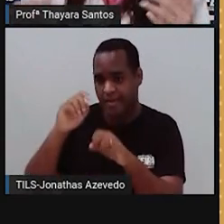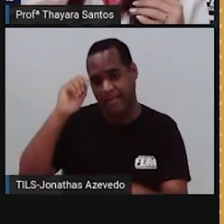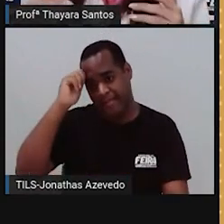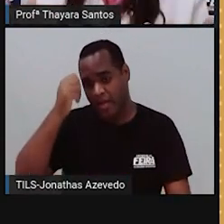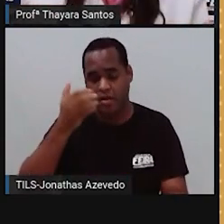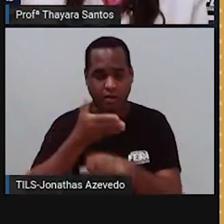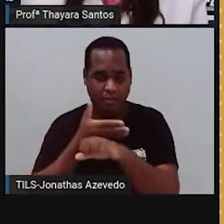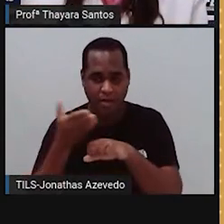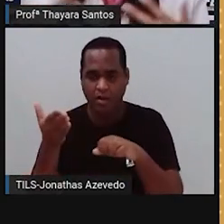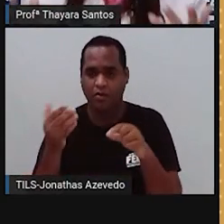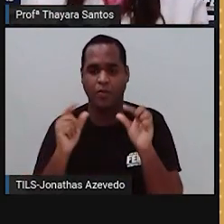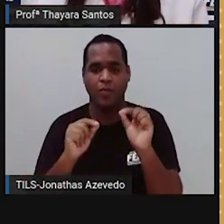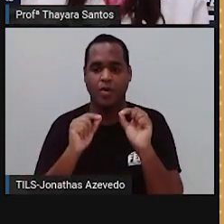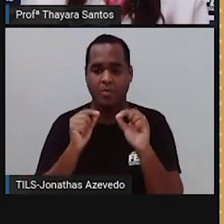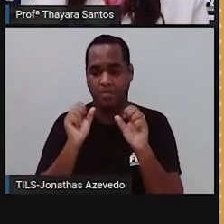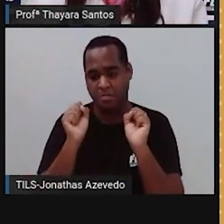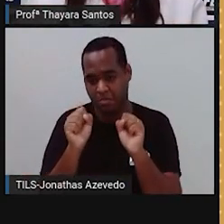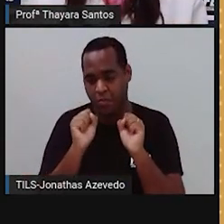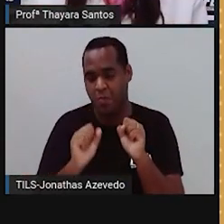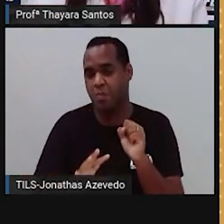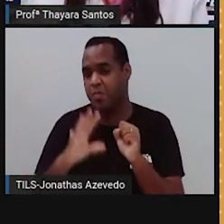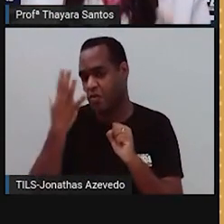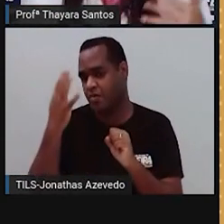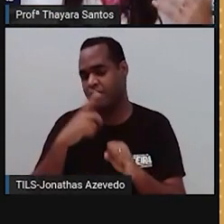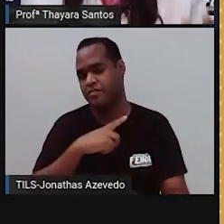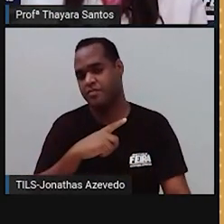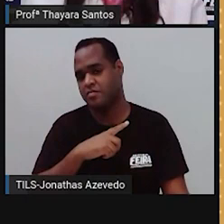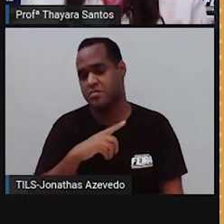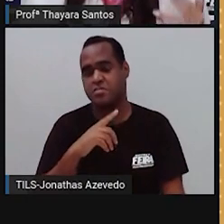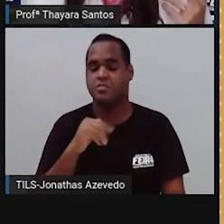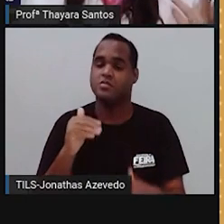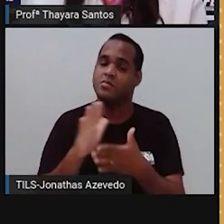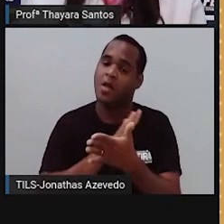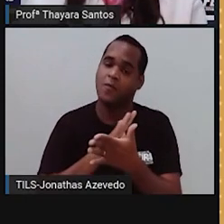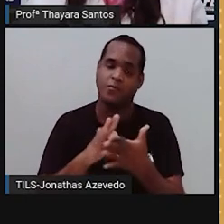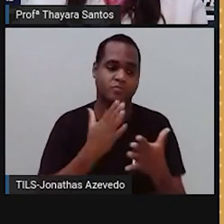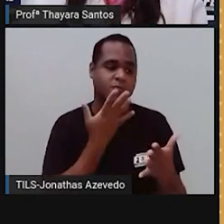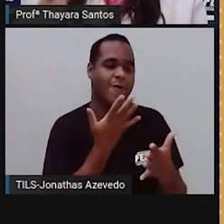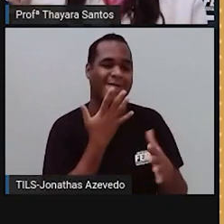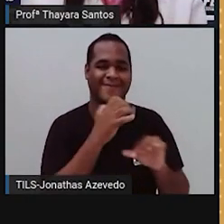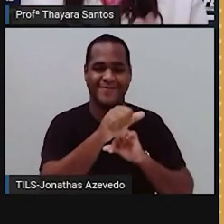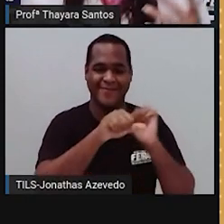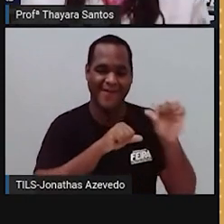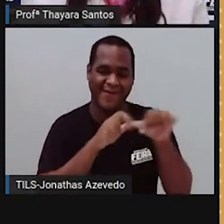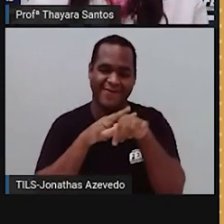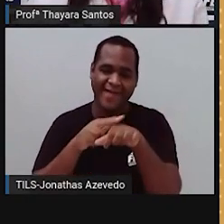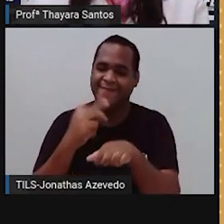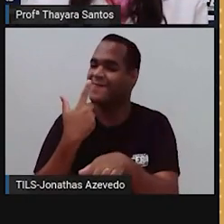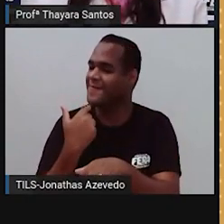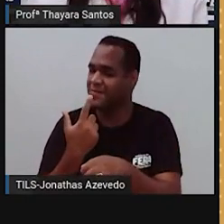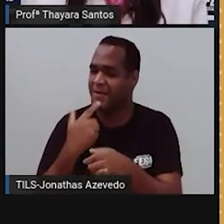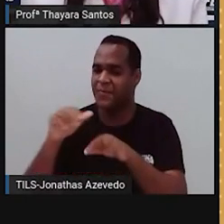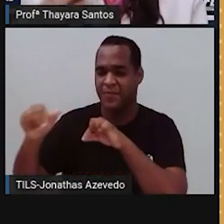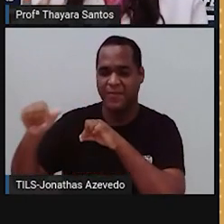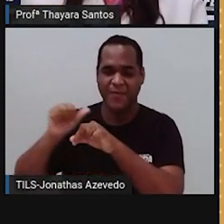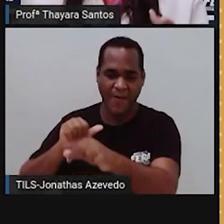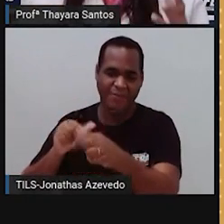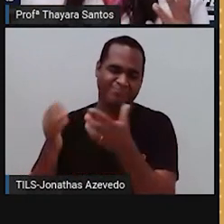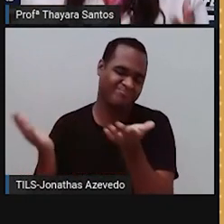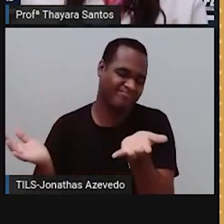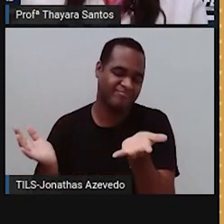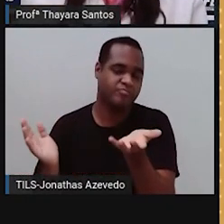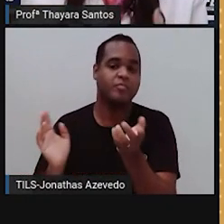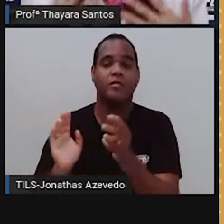branco. Quem tem daltonismo pode enxergar tudo em preto e branco. E tem pessoas que trocam as cores, o verde com o vermelho. Então,